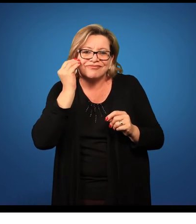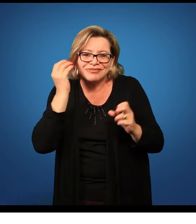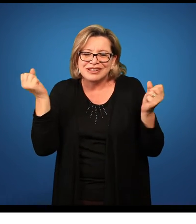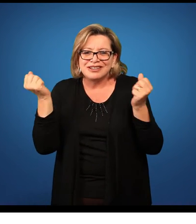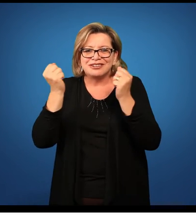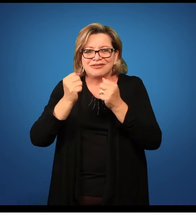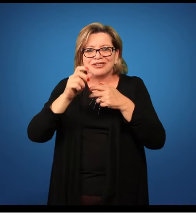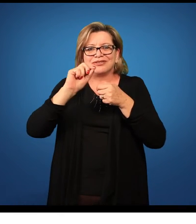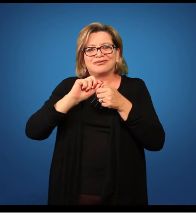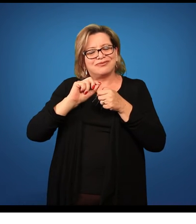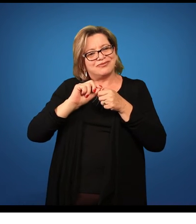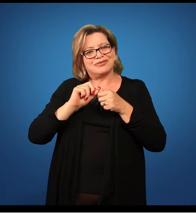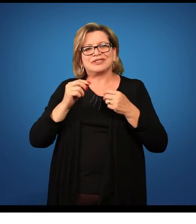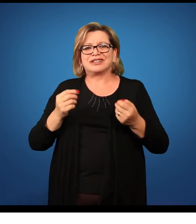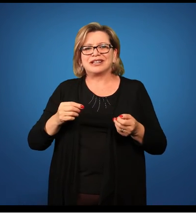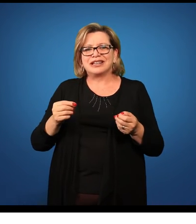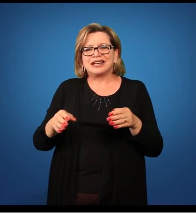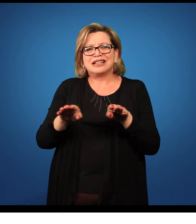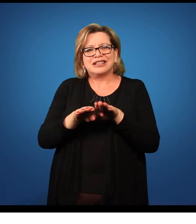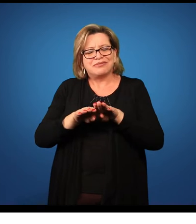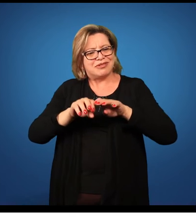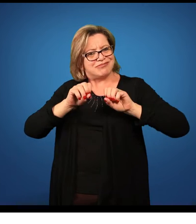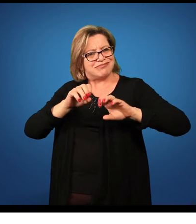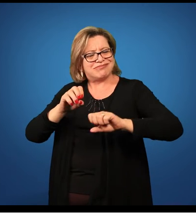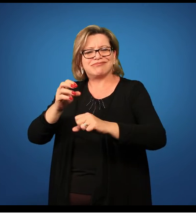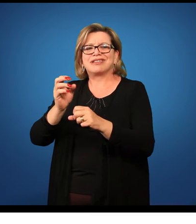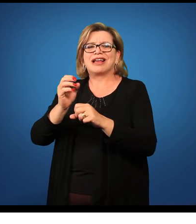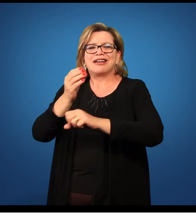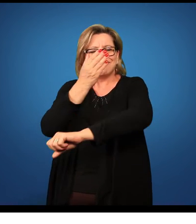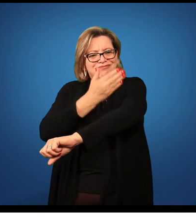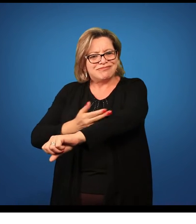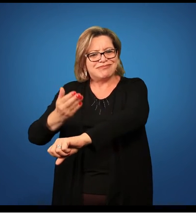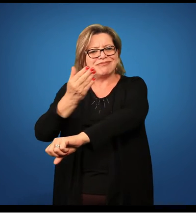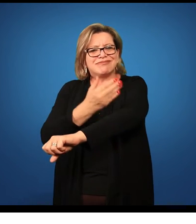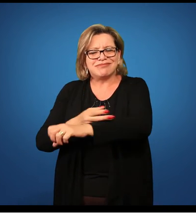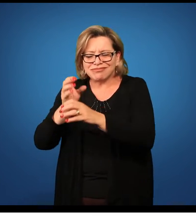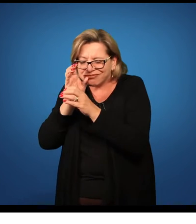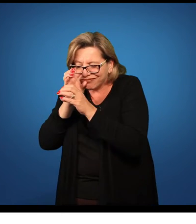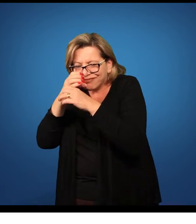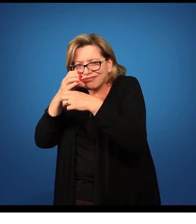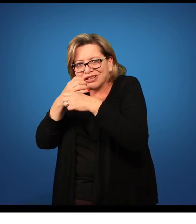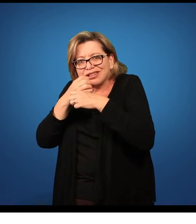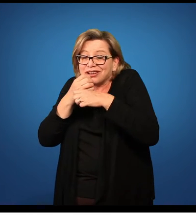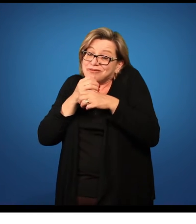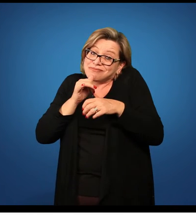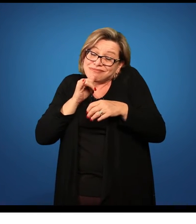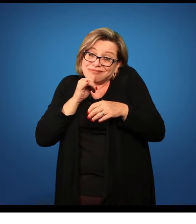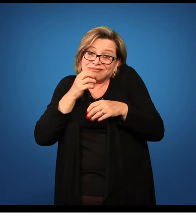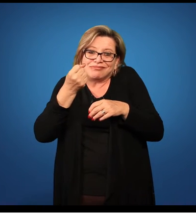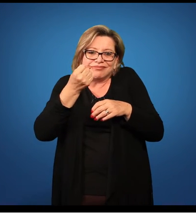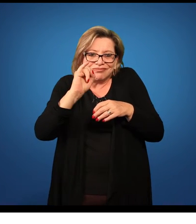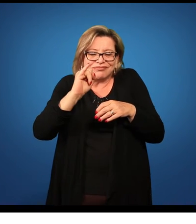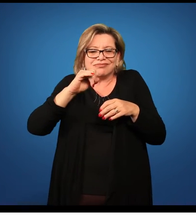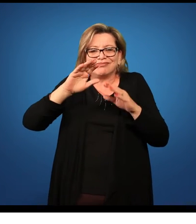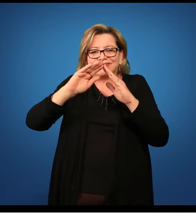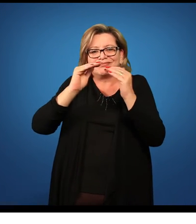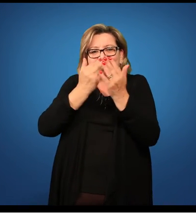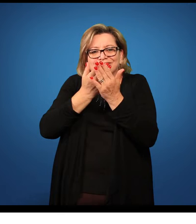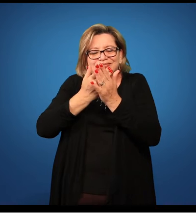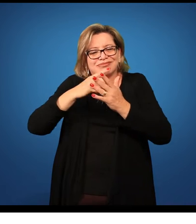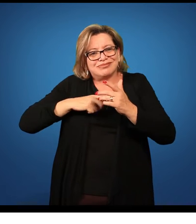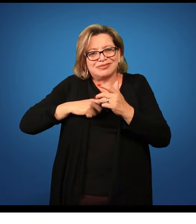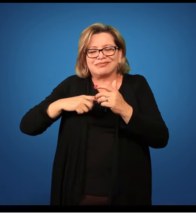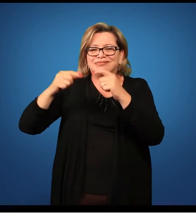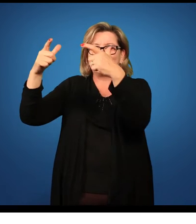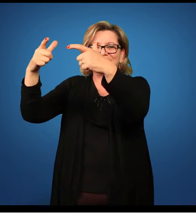Uma das aulas pode ser uma aula prática no laboratório, se por acaso a escola tiver esse espaço específico. Ou pode ser